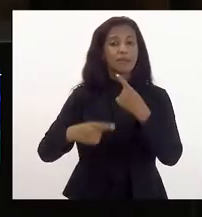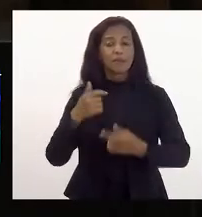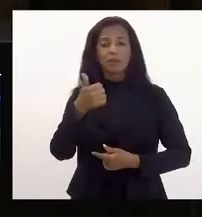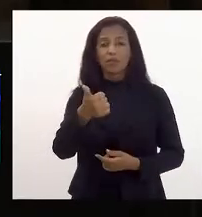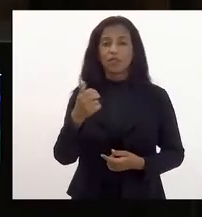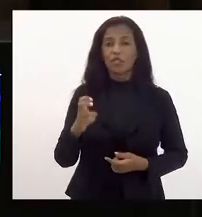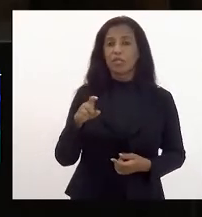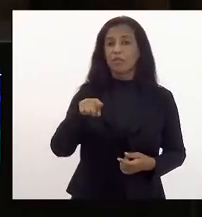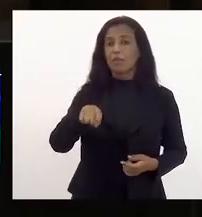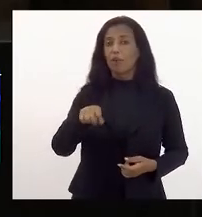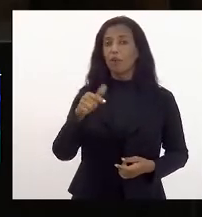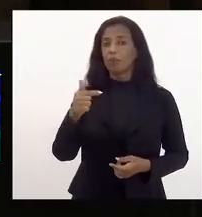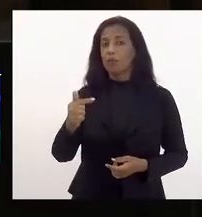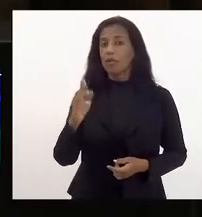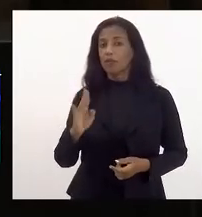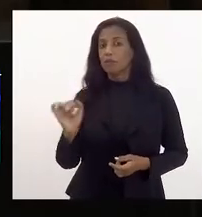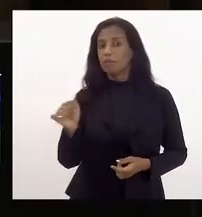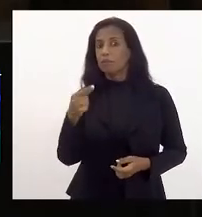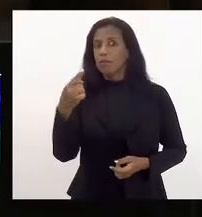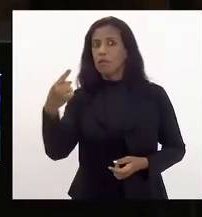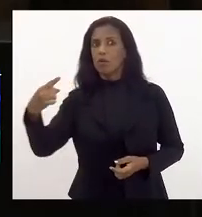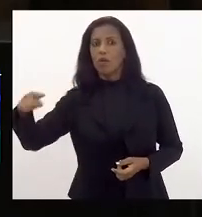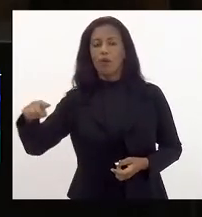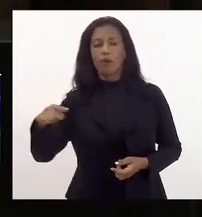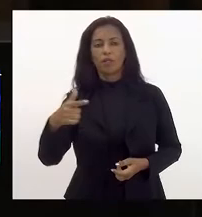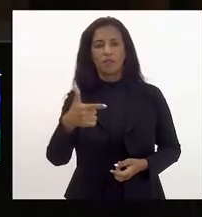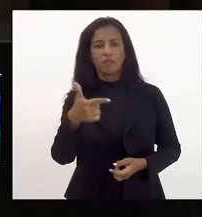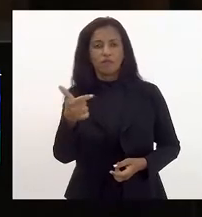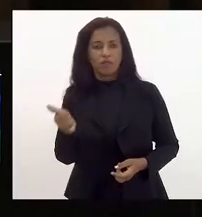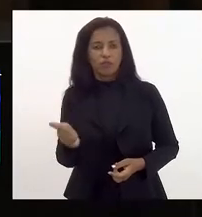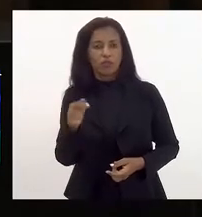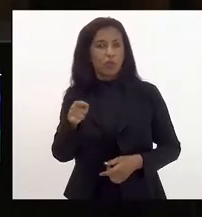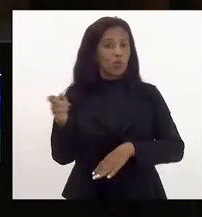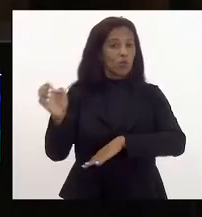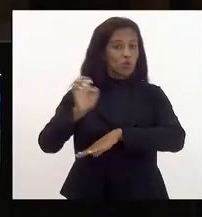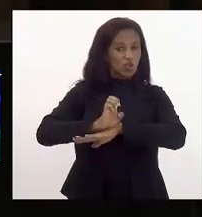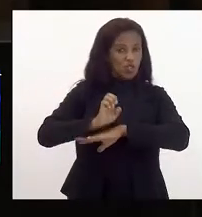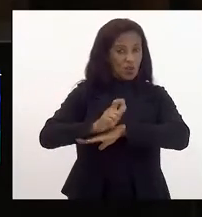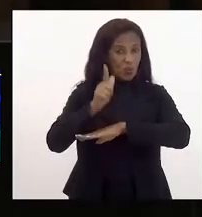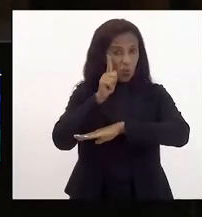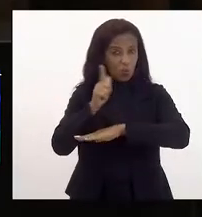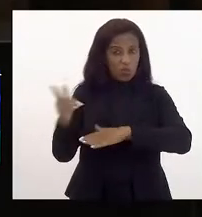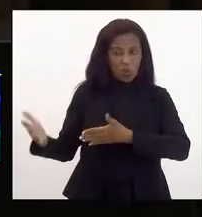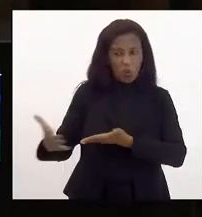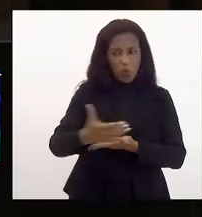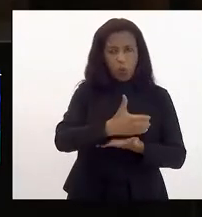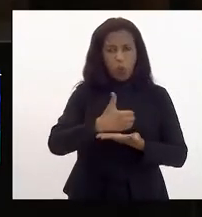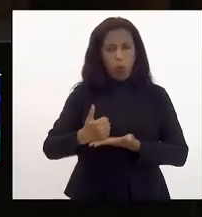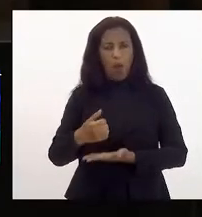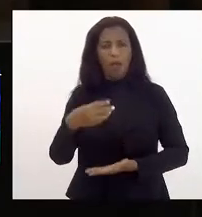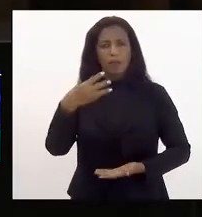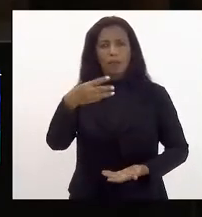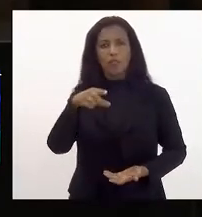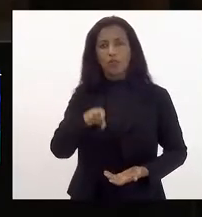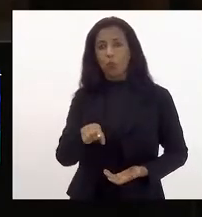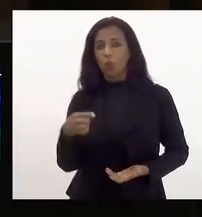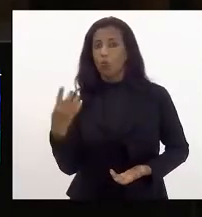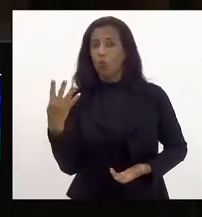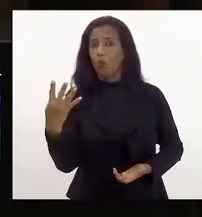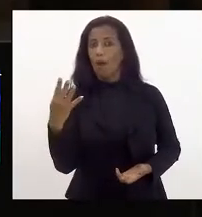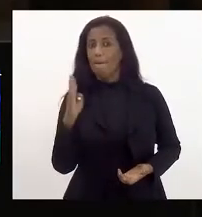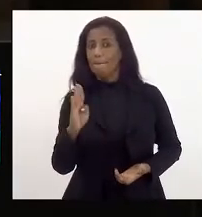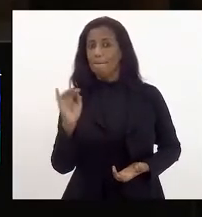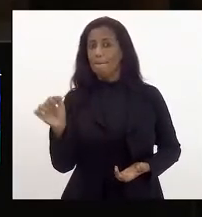15,7 bilhões em 2021 a previsão é que o Estado arrecade 3,4 bilhões